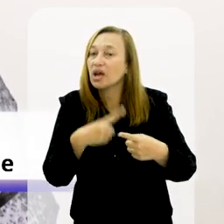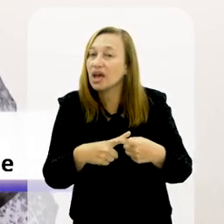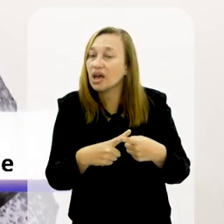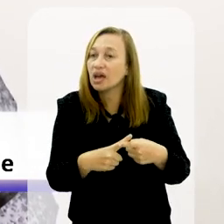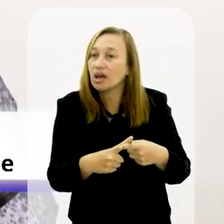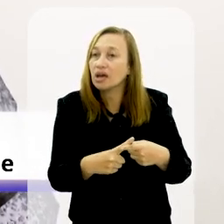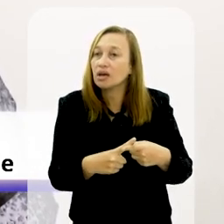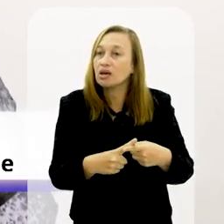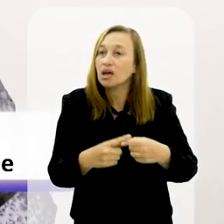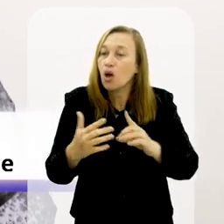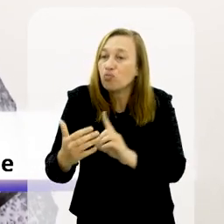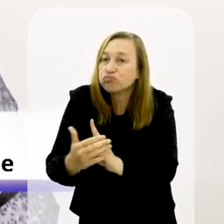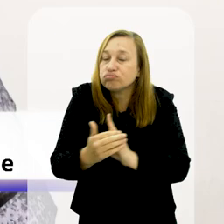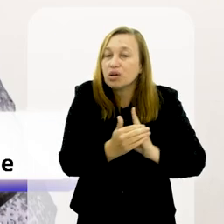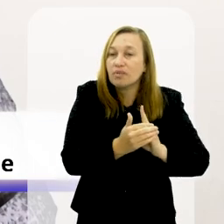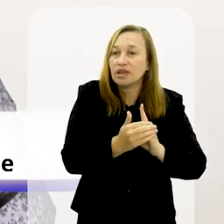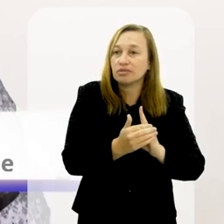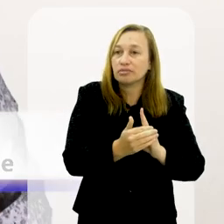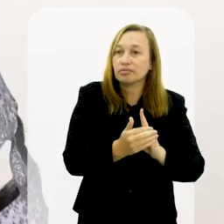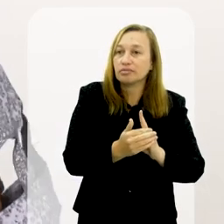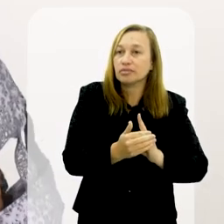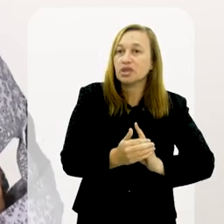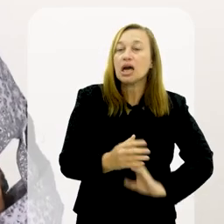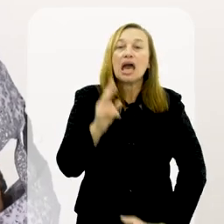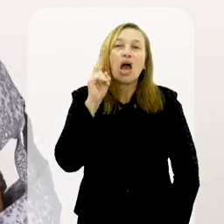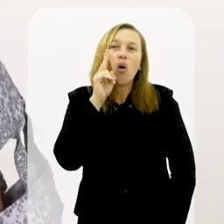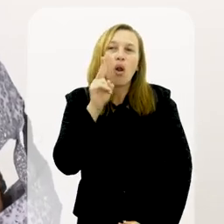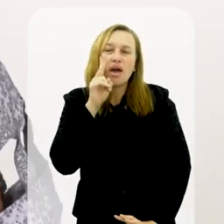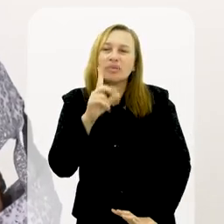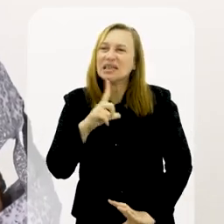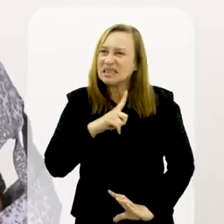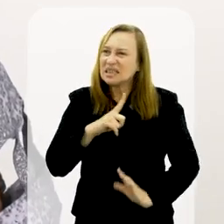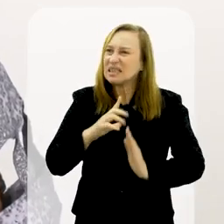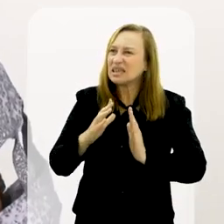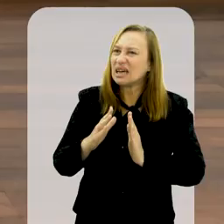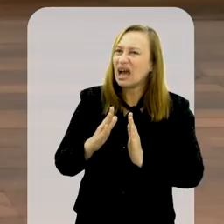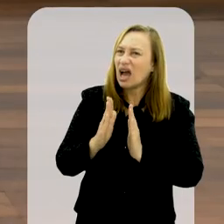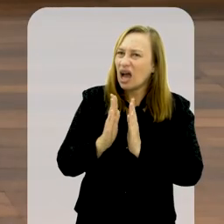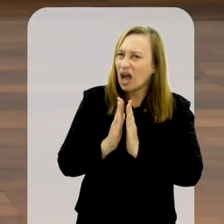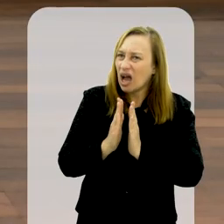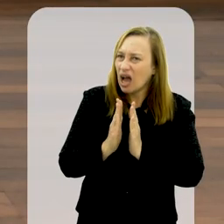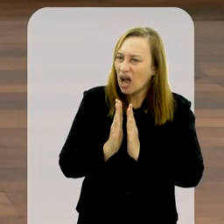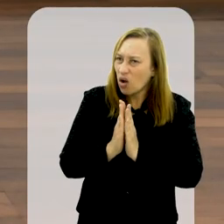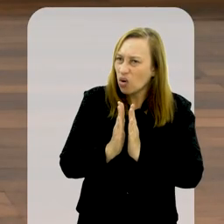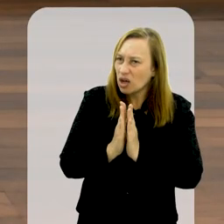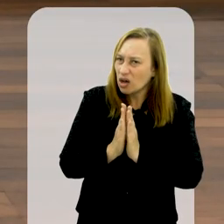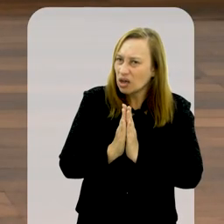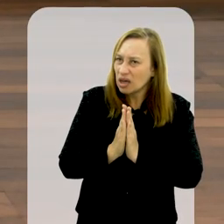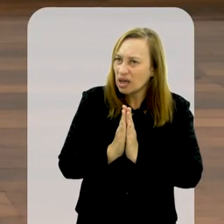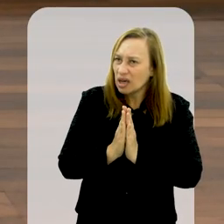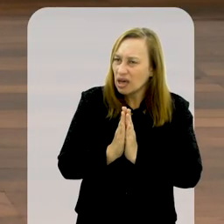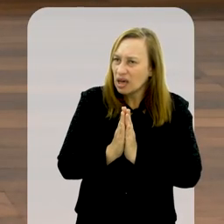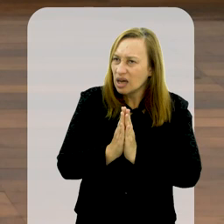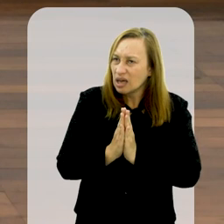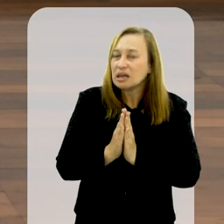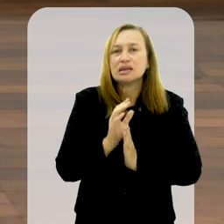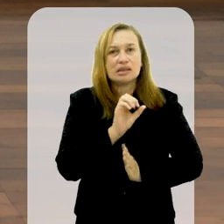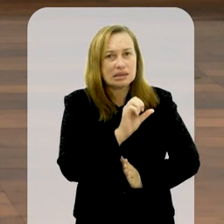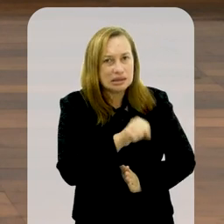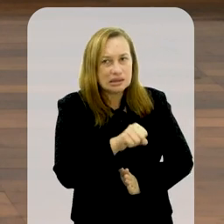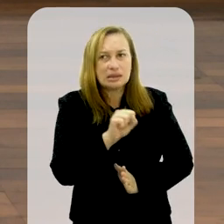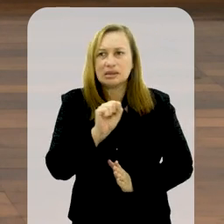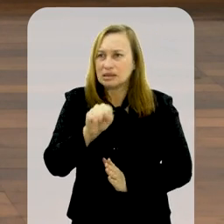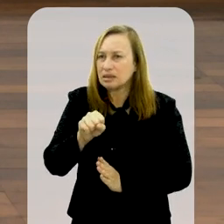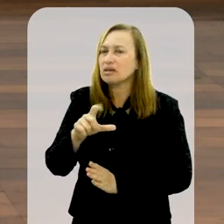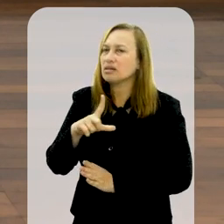Velho. Porque é o acolhimento. Eu me lembro que tinha a reza, né? A pessoa queria ser